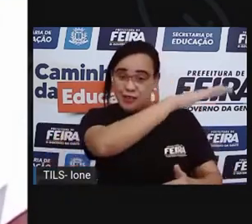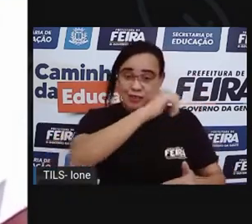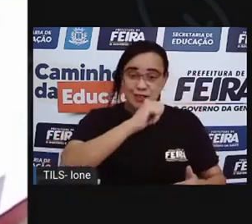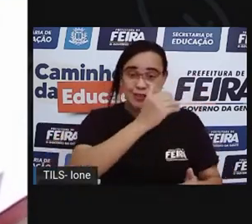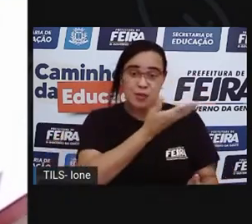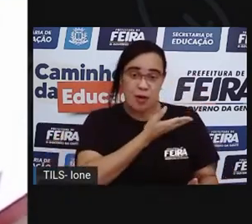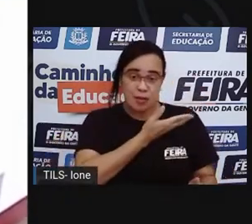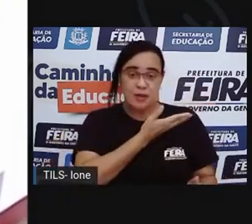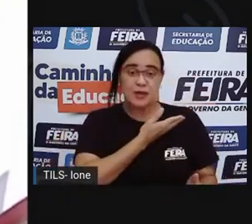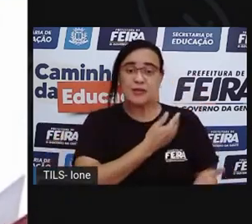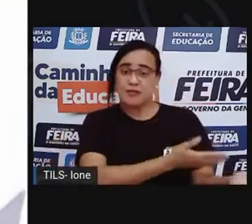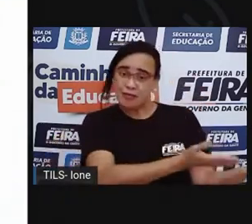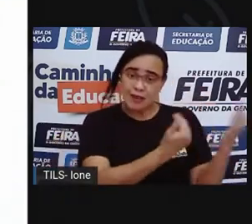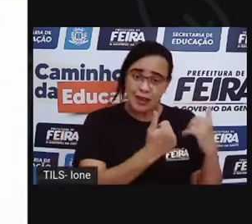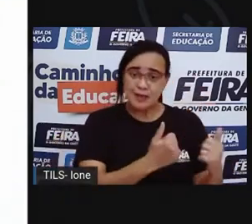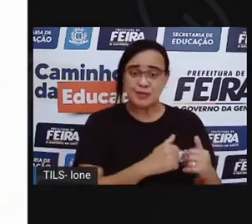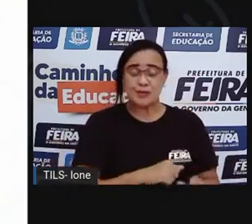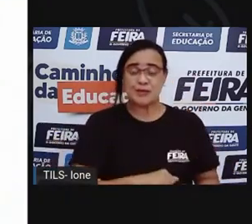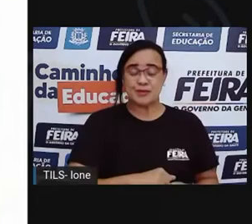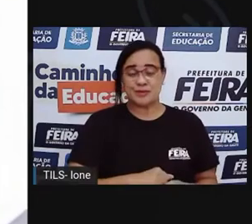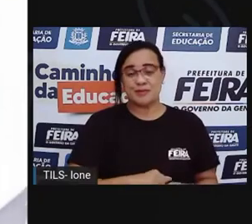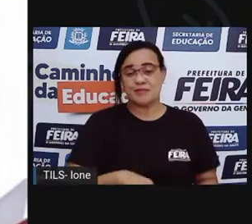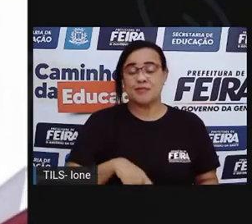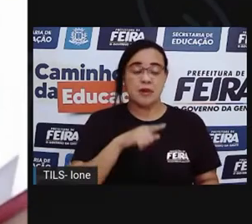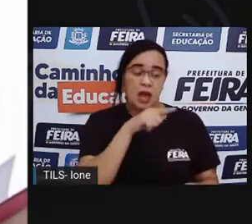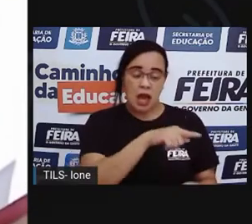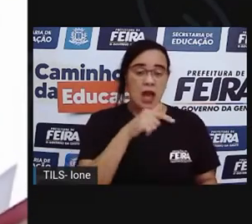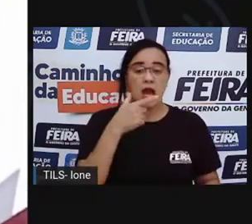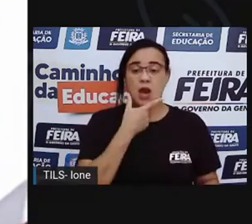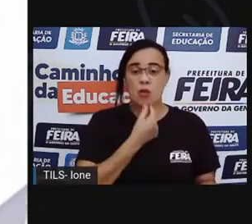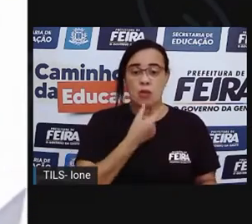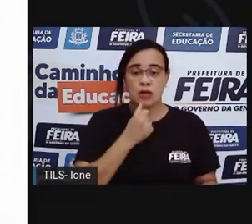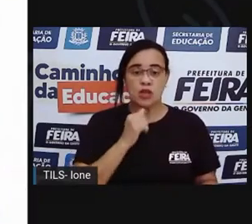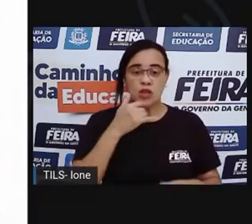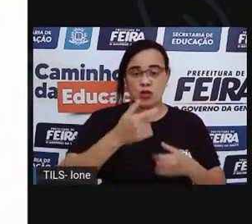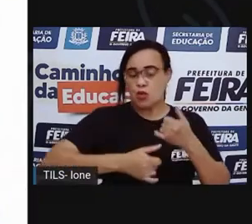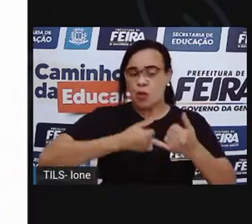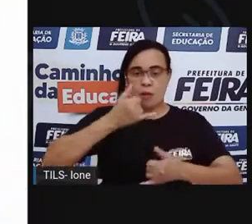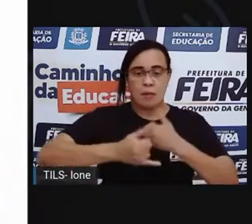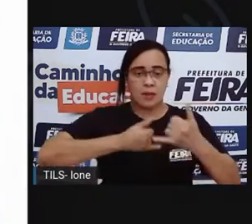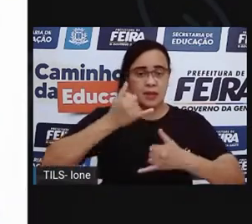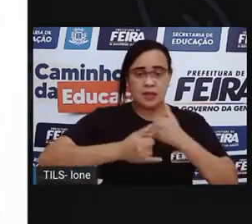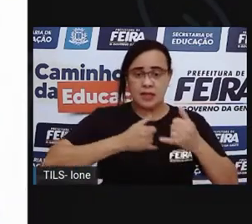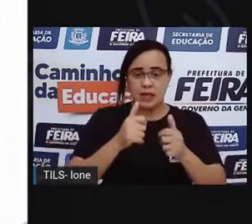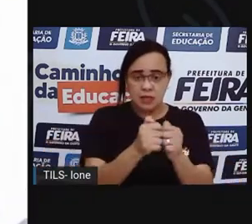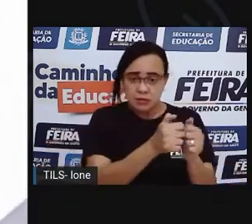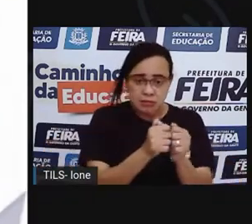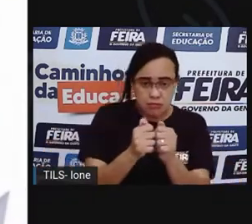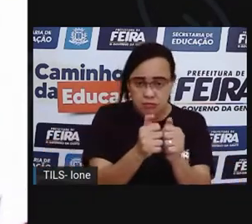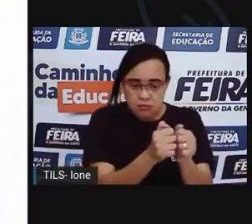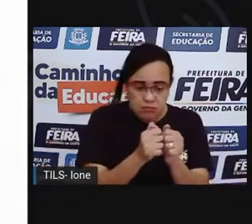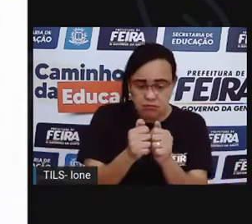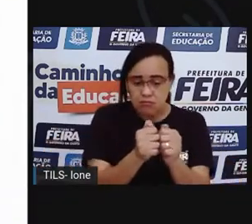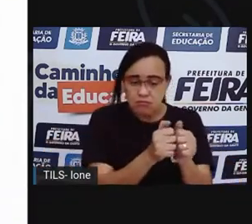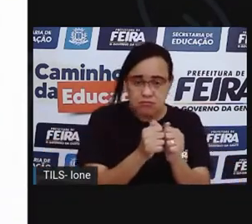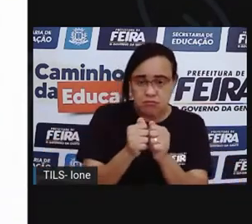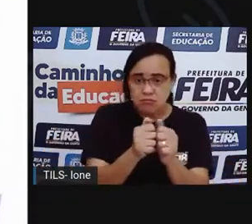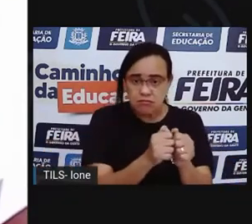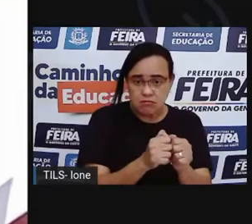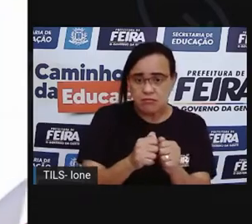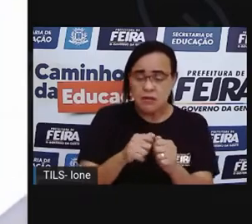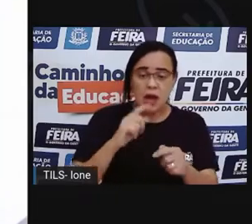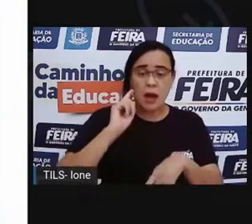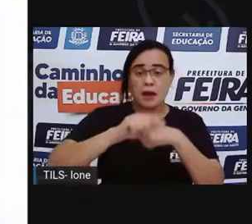aventura. Gael estava jogando videogame, mas como tinha acabado de passar de fase,